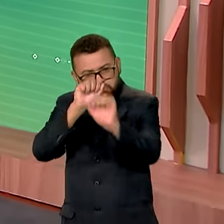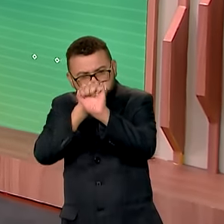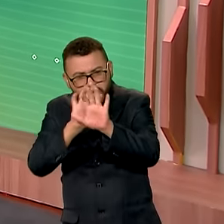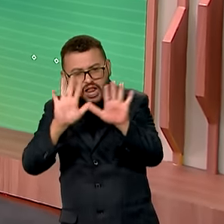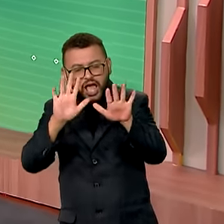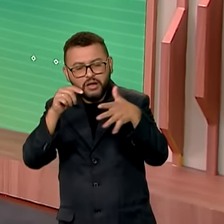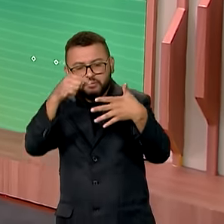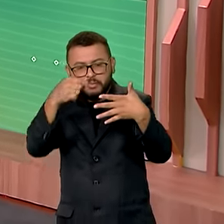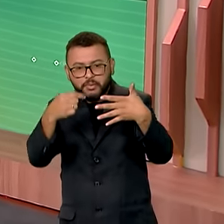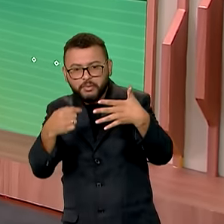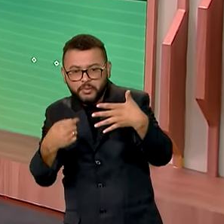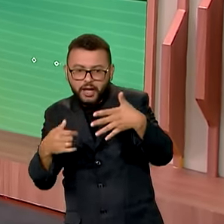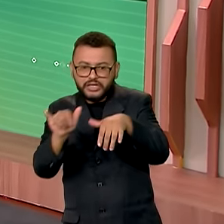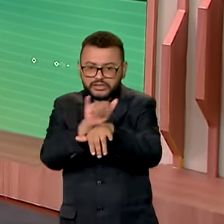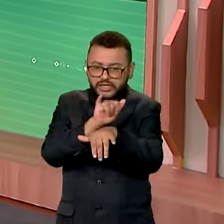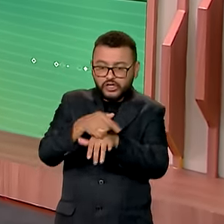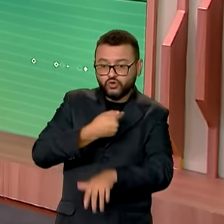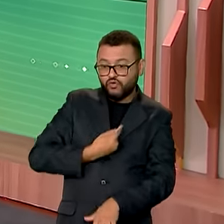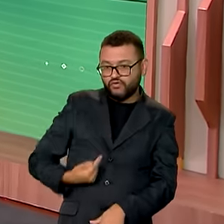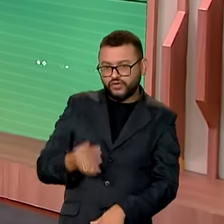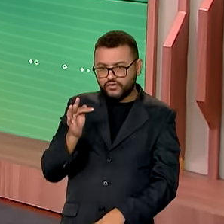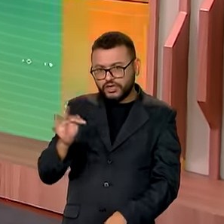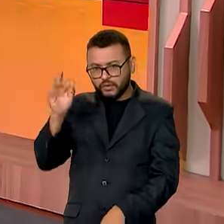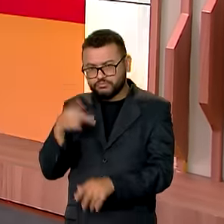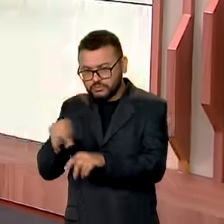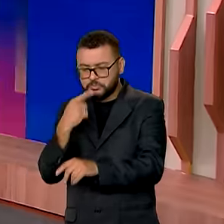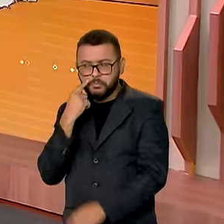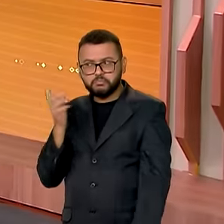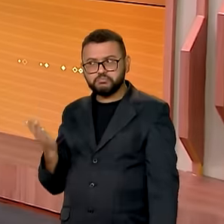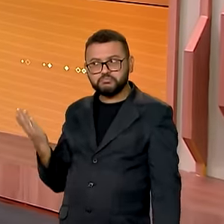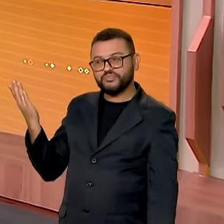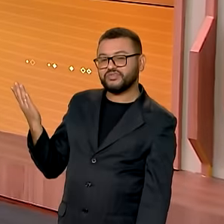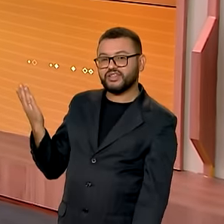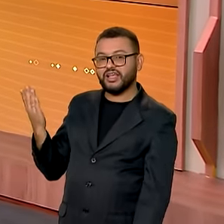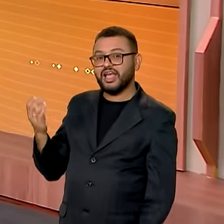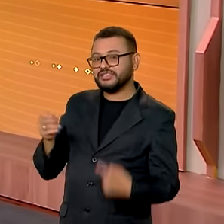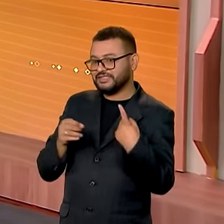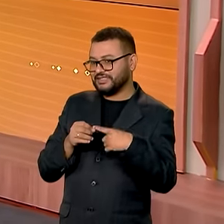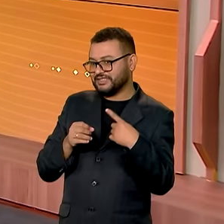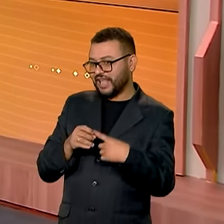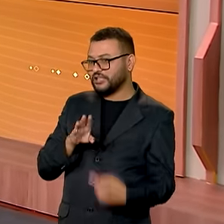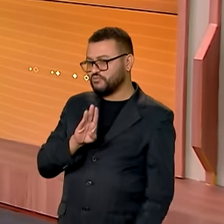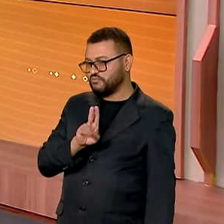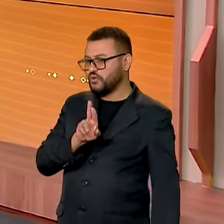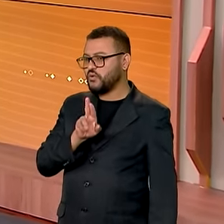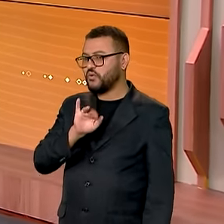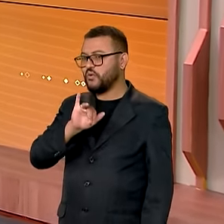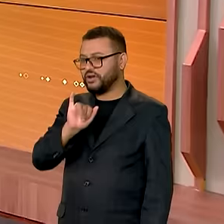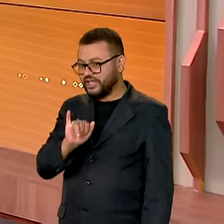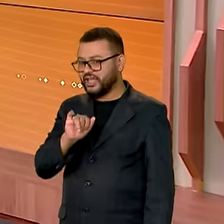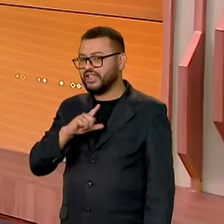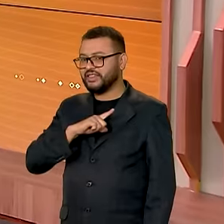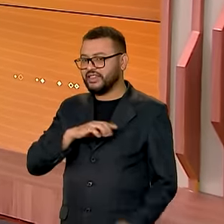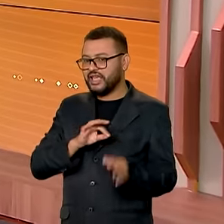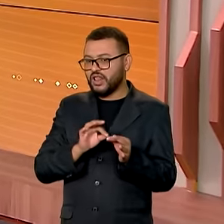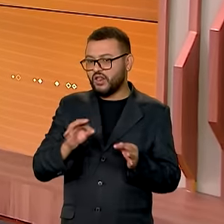os investimentos do governo federal em todo o país. Então, vamos dar uma olhada ao município de Buri, que fica a 270